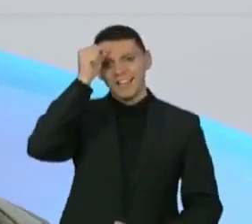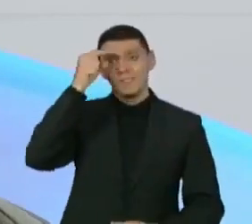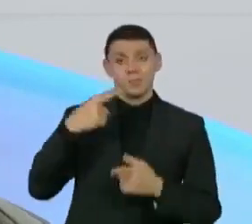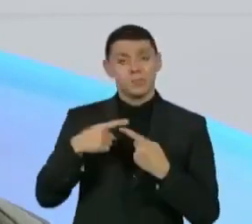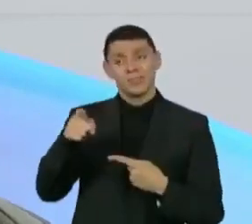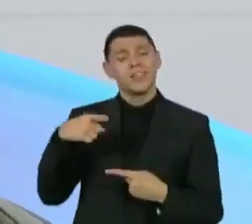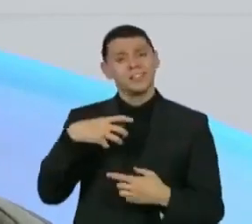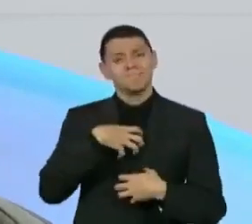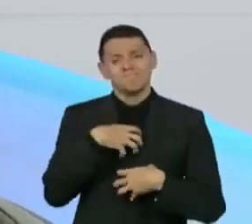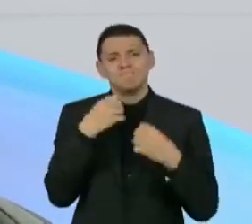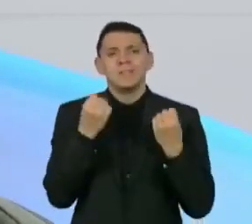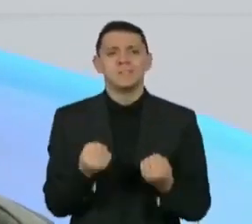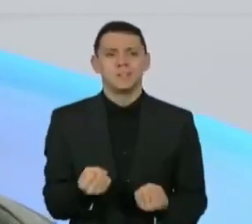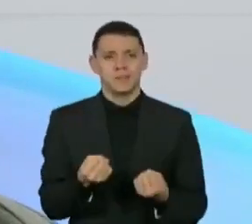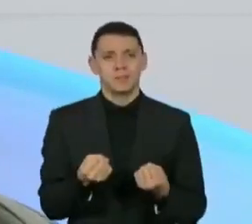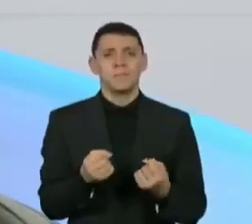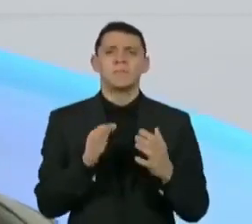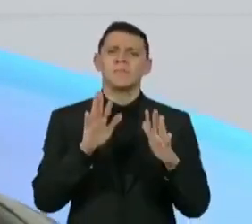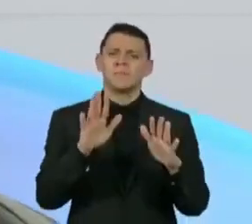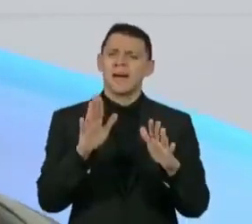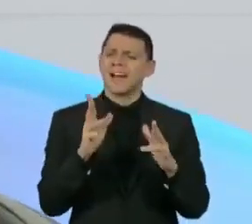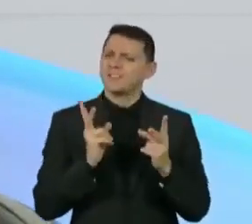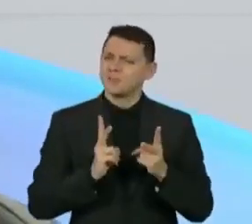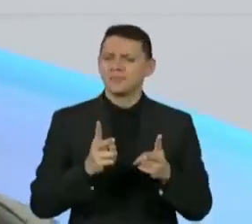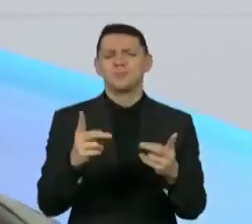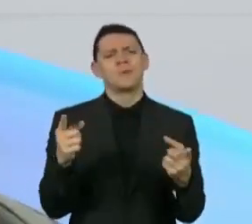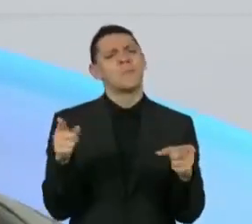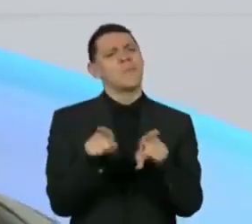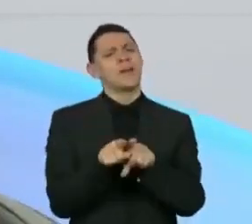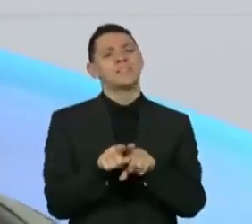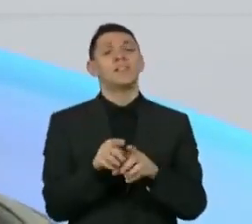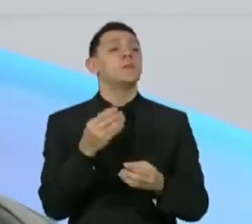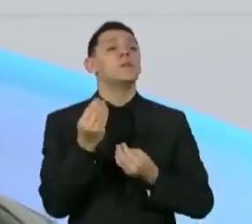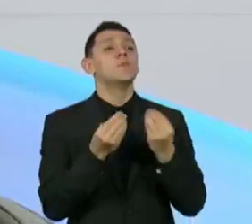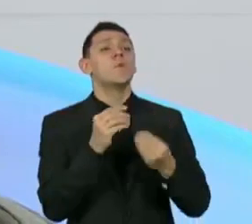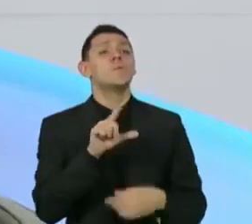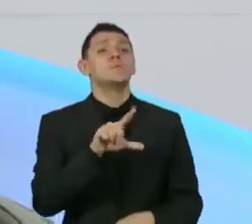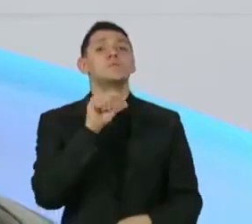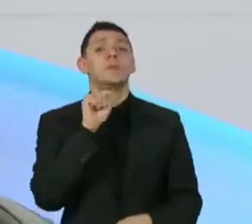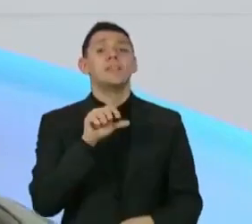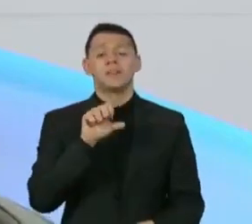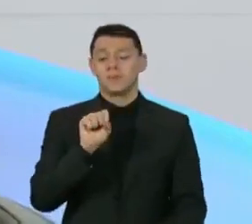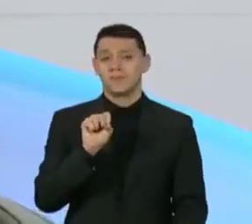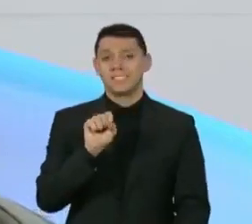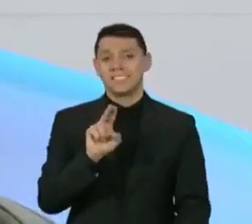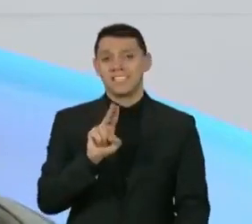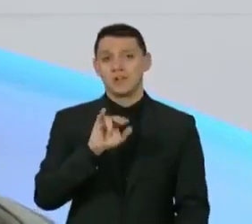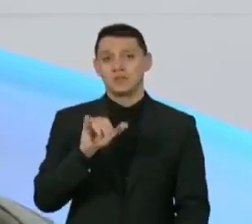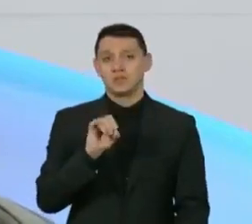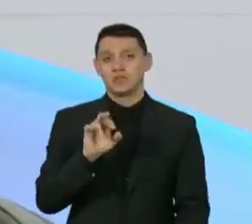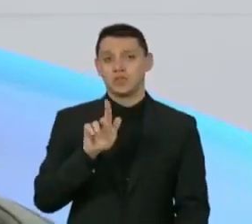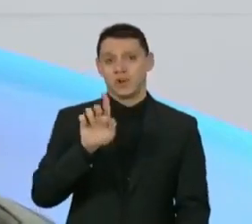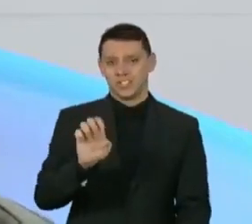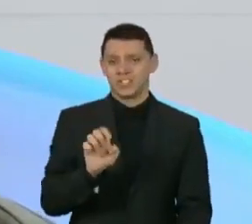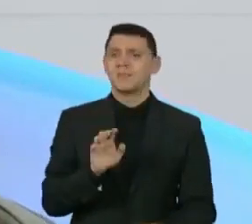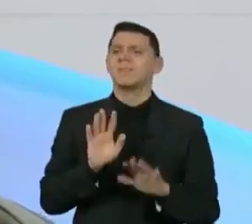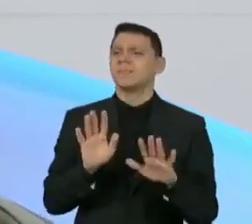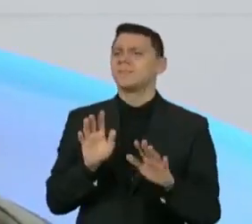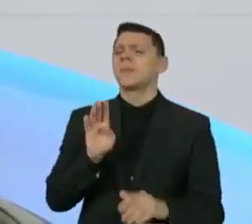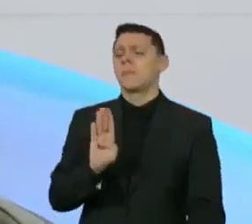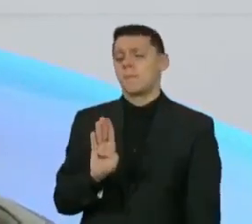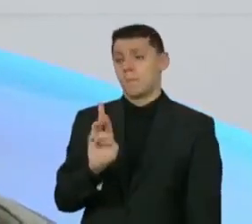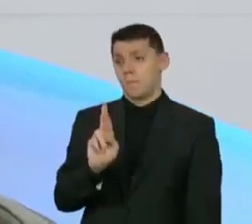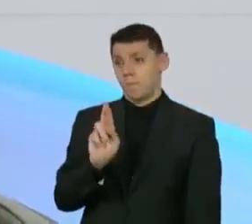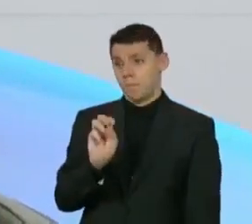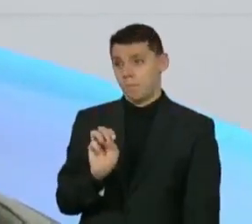ele Mas ele continua um parceiro muito forte E como foi chegar no seu Jorge? É, e o Brown continua um parceiro do filme A música dele está no